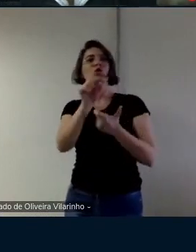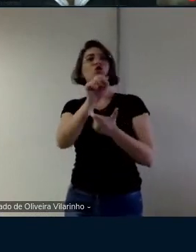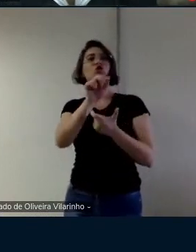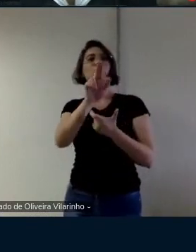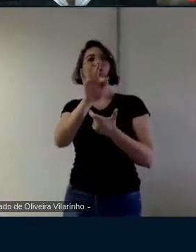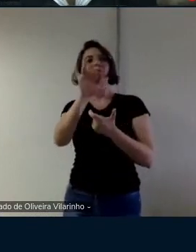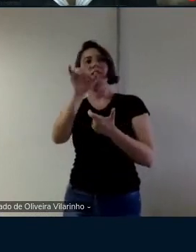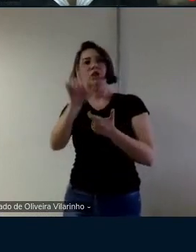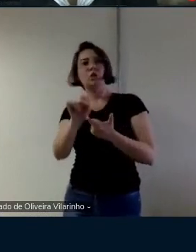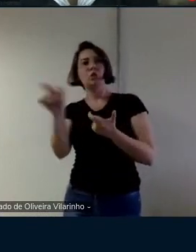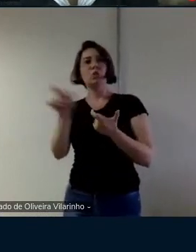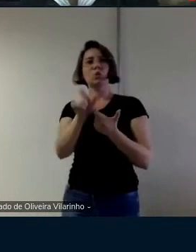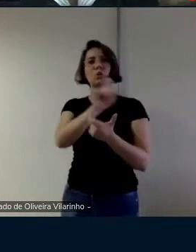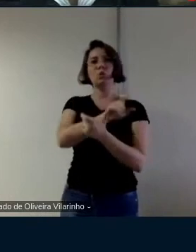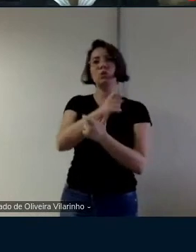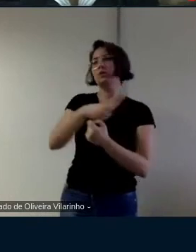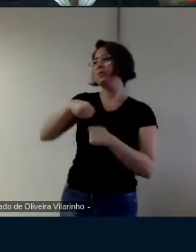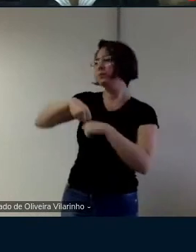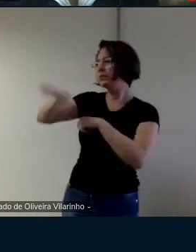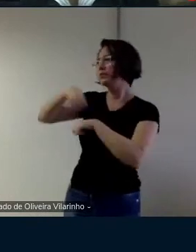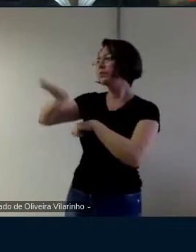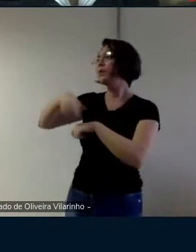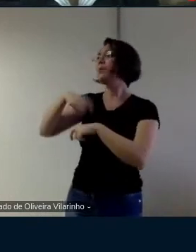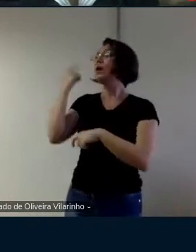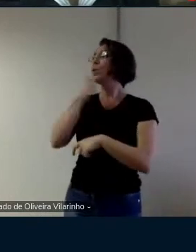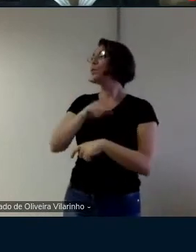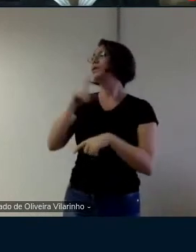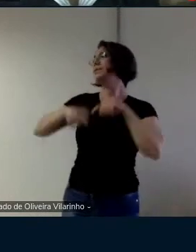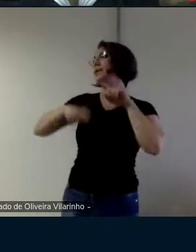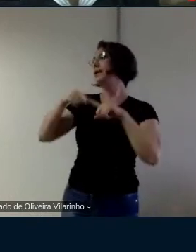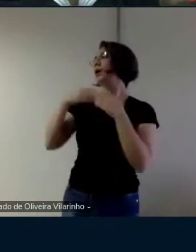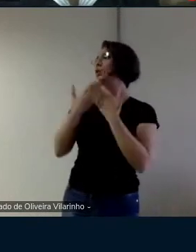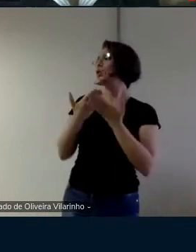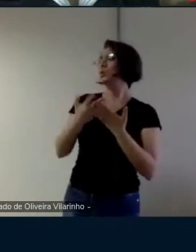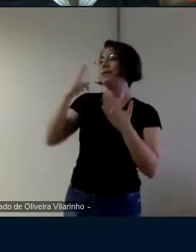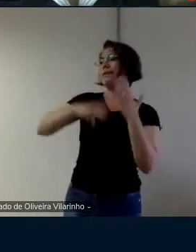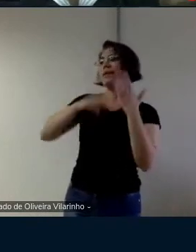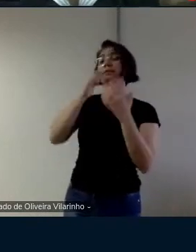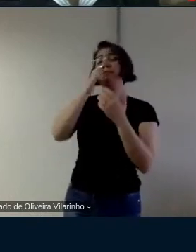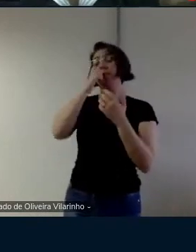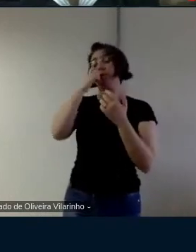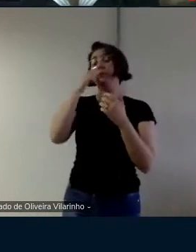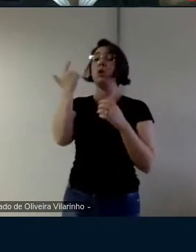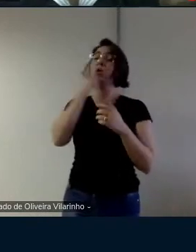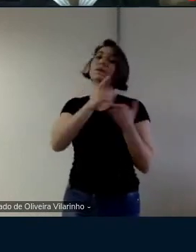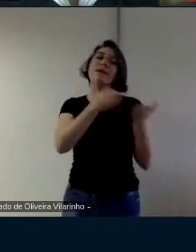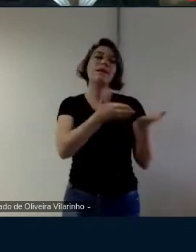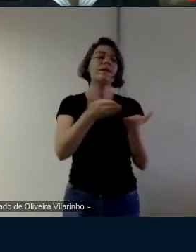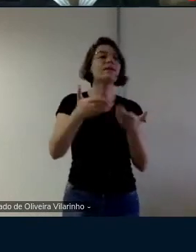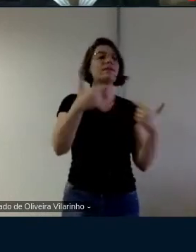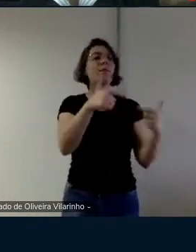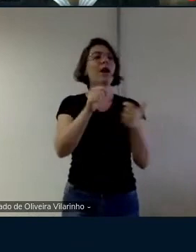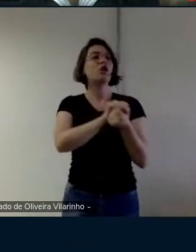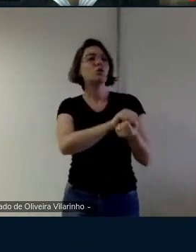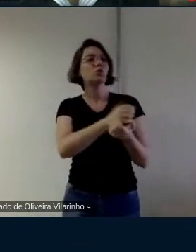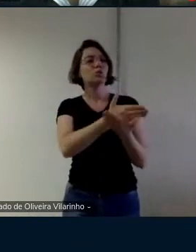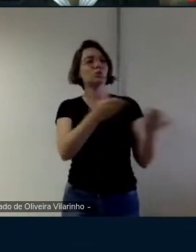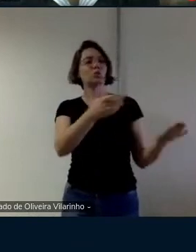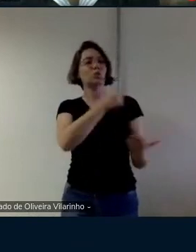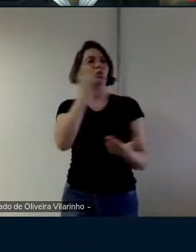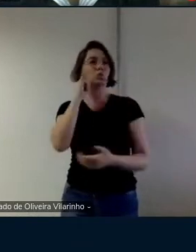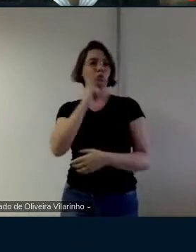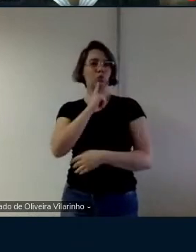da escola digitasse pra mim não foi não sei se que eu fiz esse material pra poder a gente trabalhar isso com surdos porque é uma forma